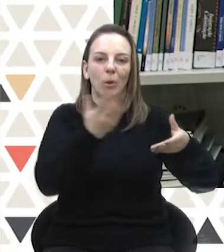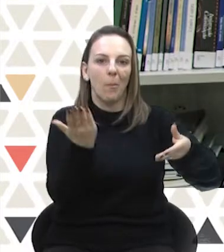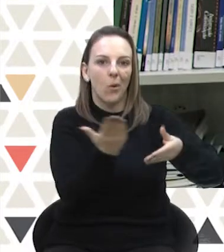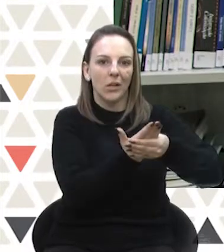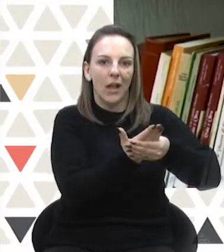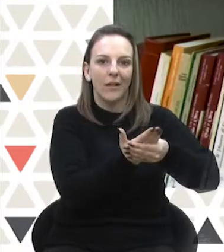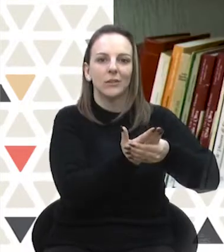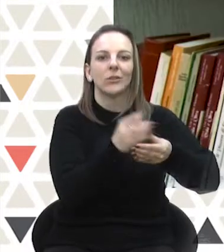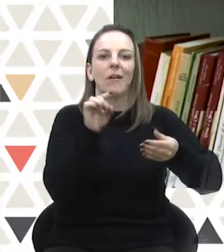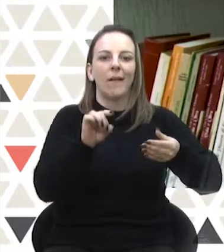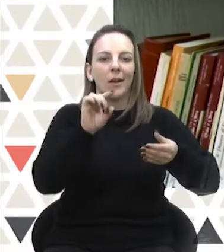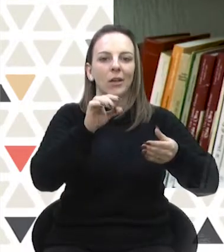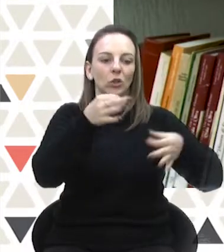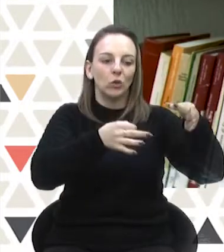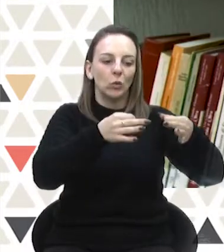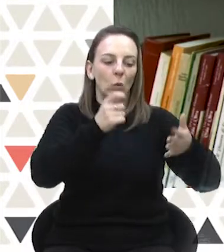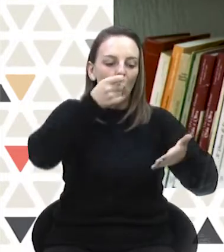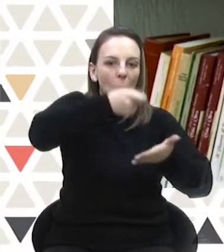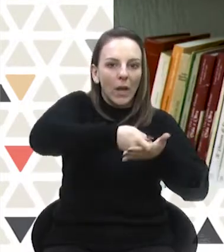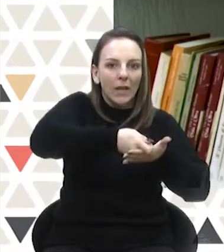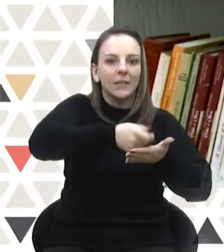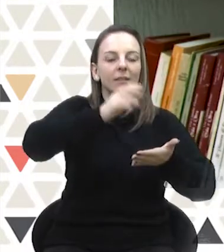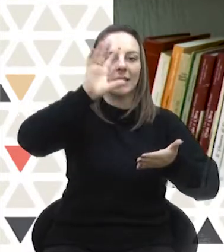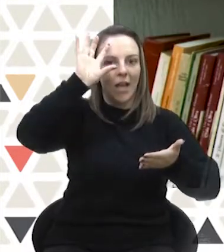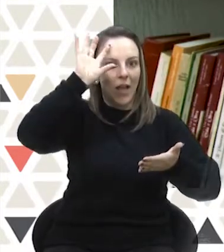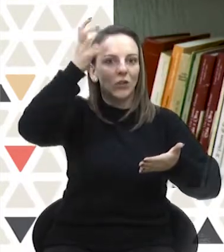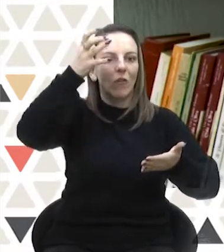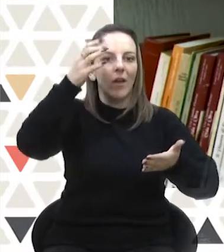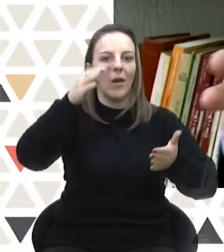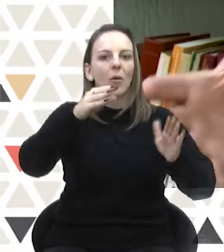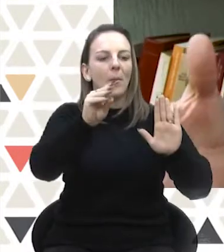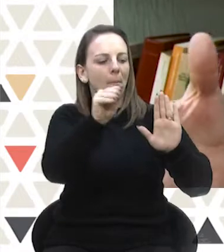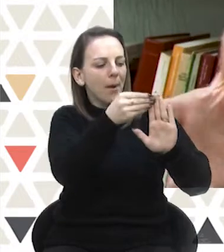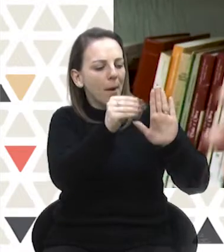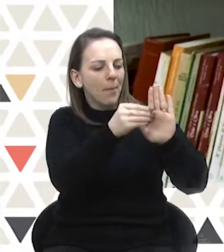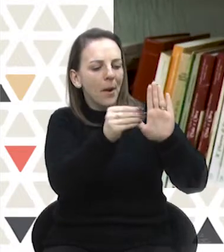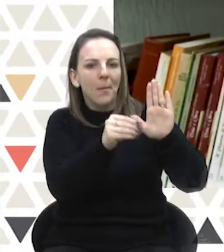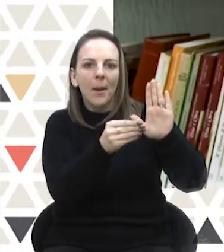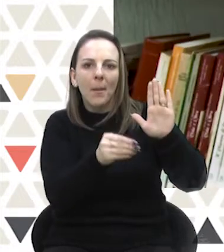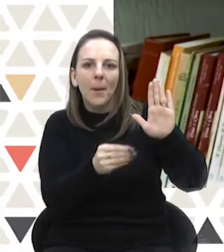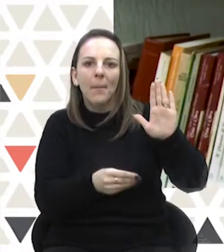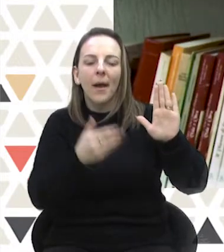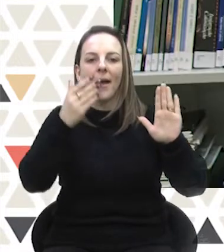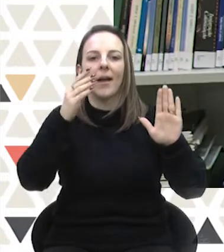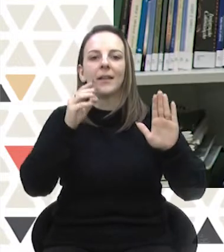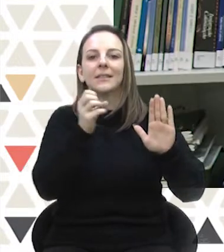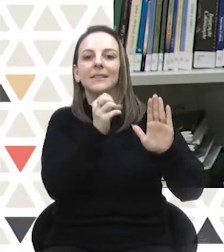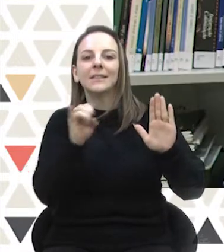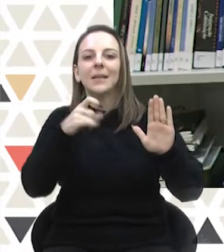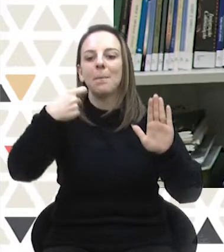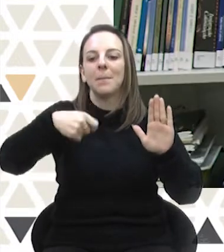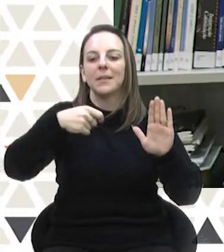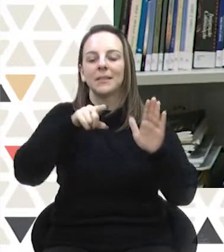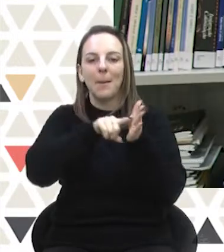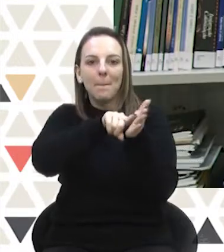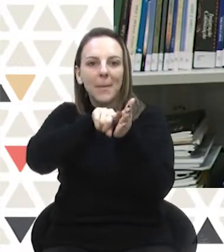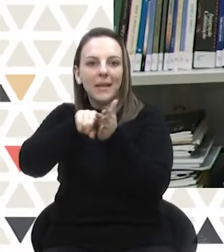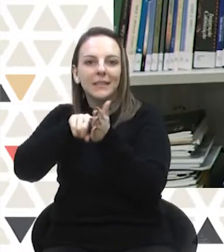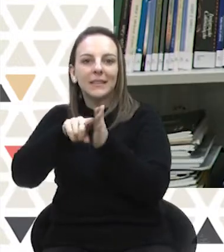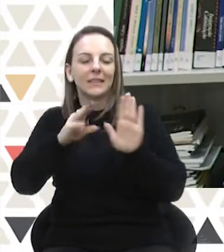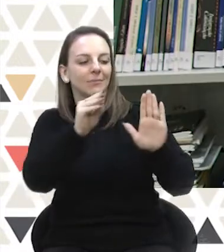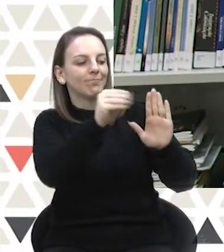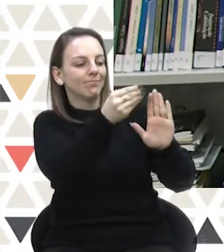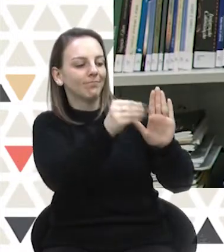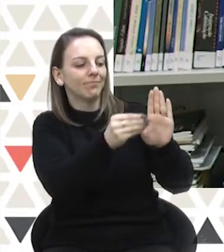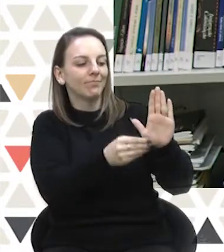jurídicas que a Corte Eleitoral acaba trazendo para a discussão nas eleições. Então, são